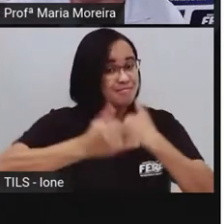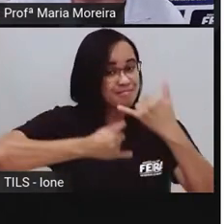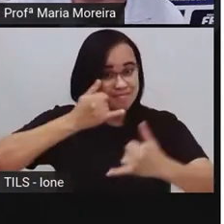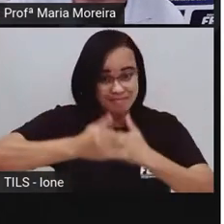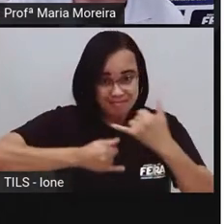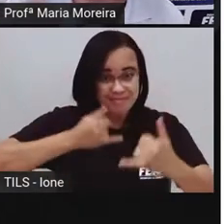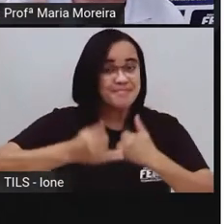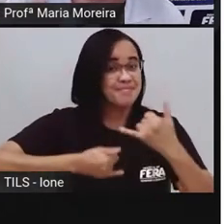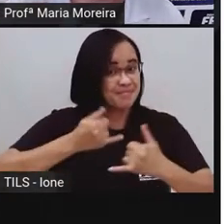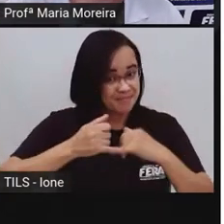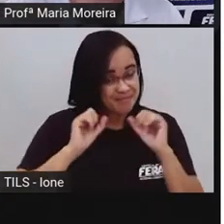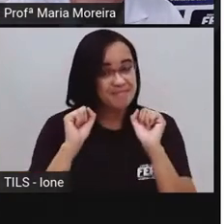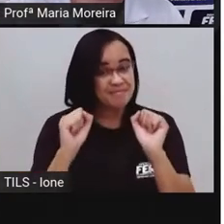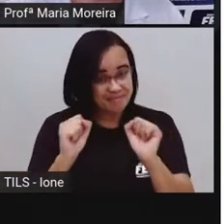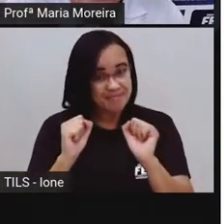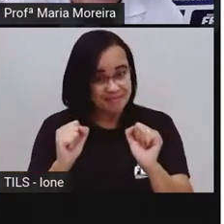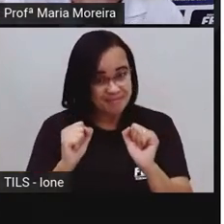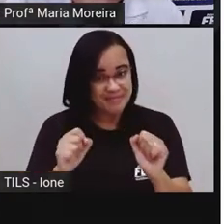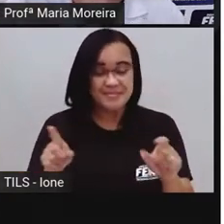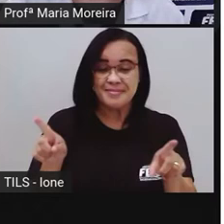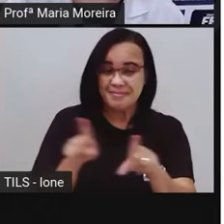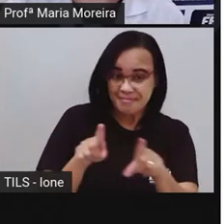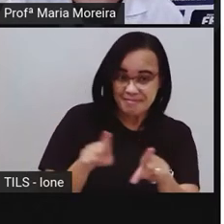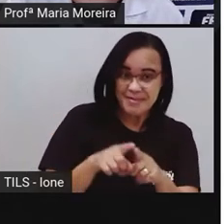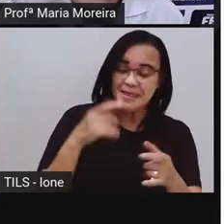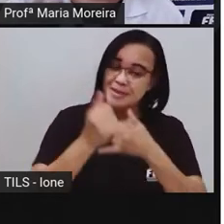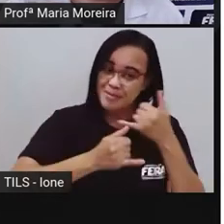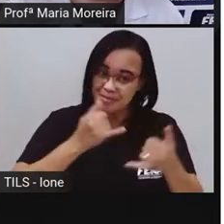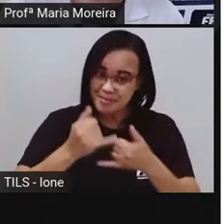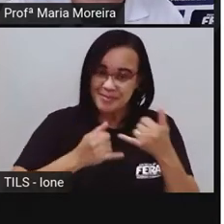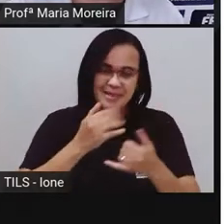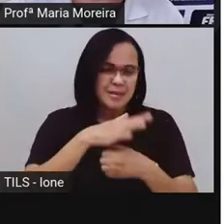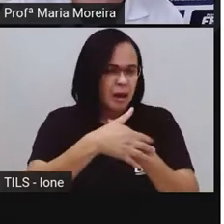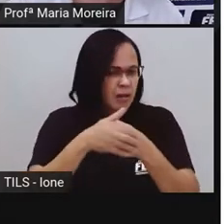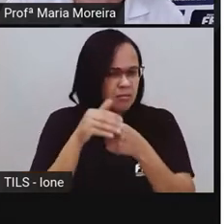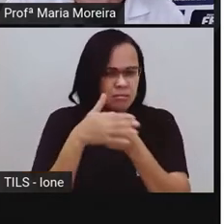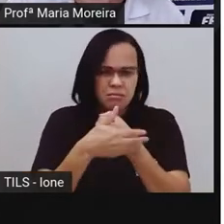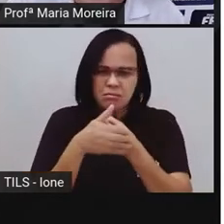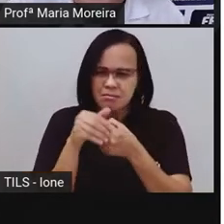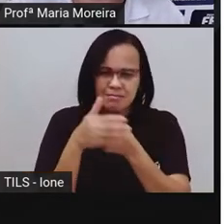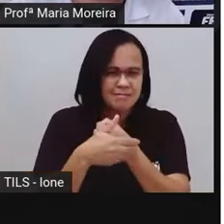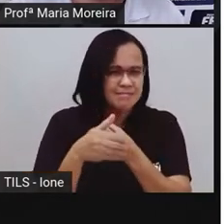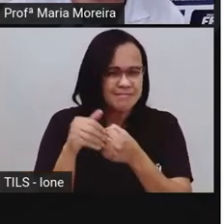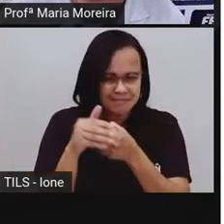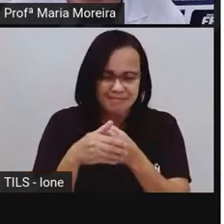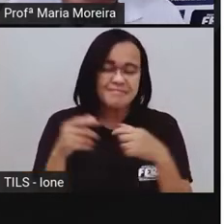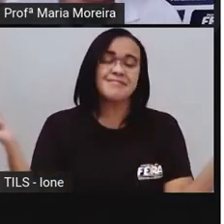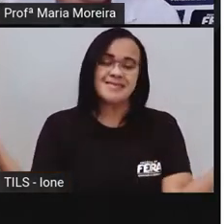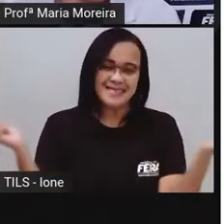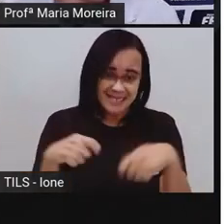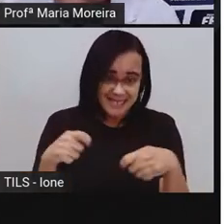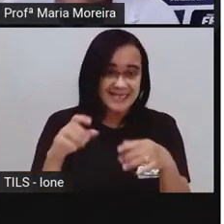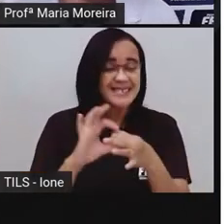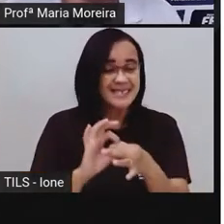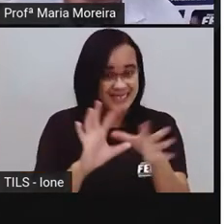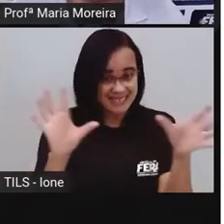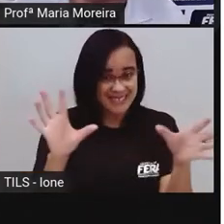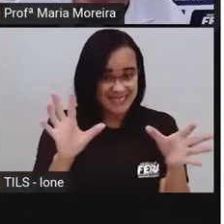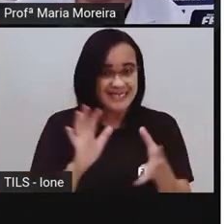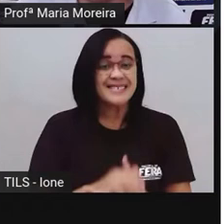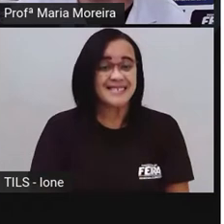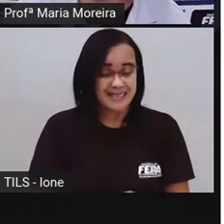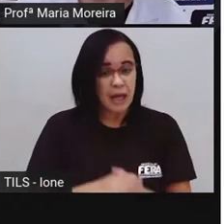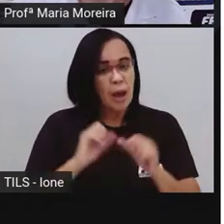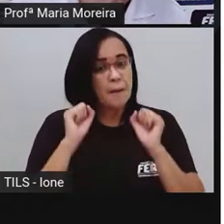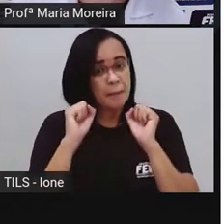muito importante, apelidos inofensivos, apelidos carinhosos, né? Entre outras coisas, você pode colocar uma gíria, você